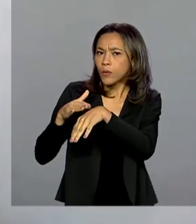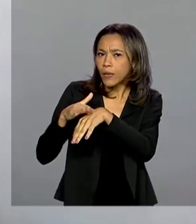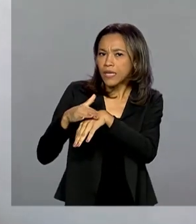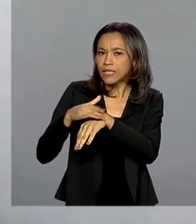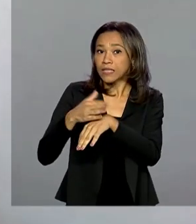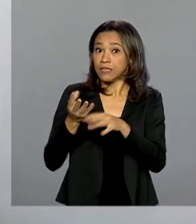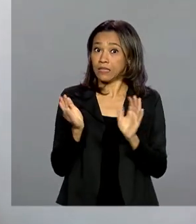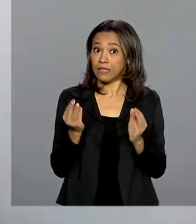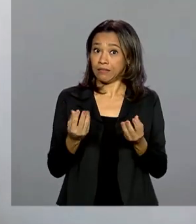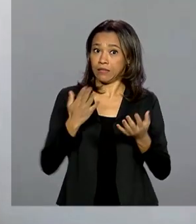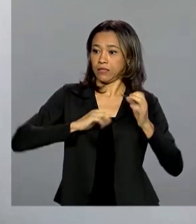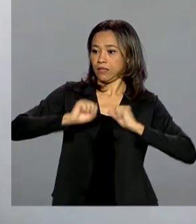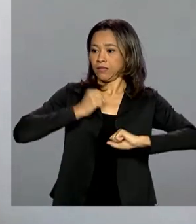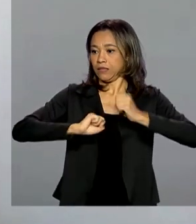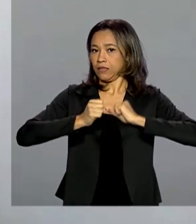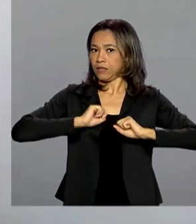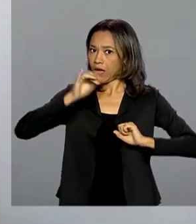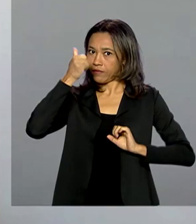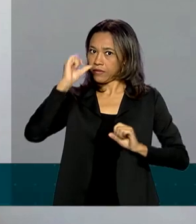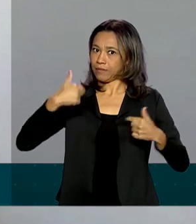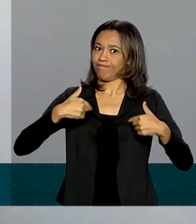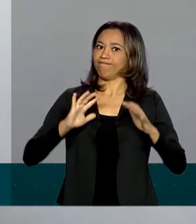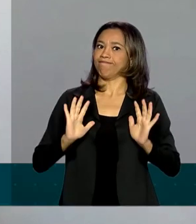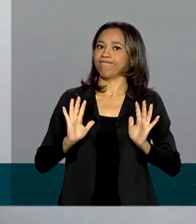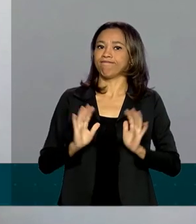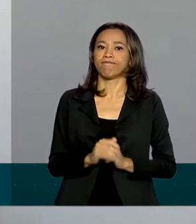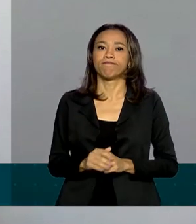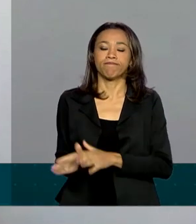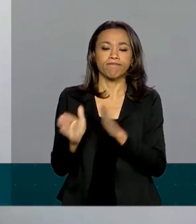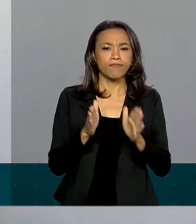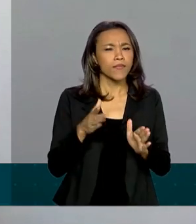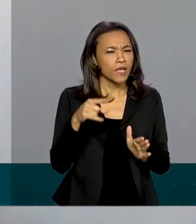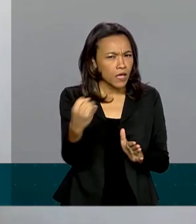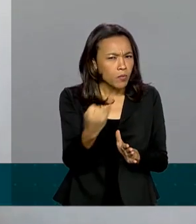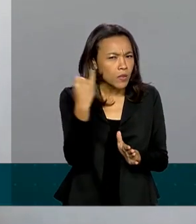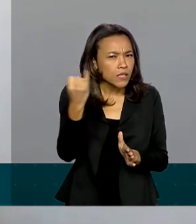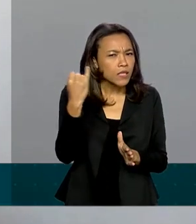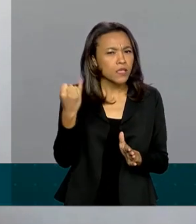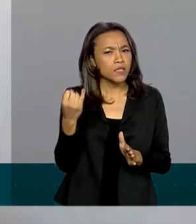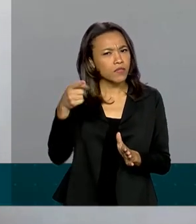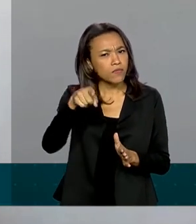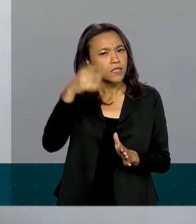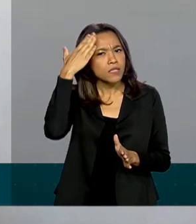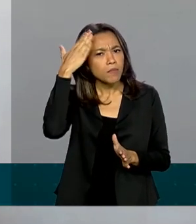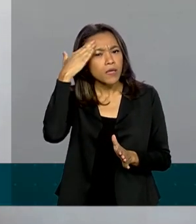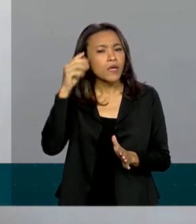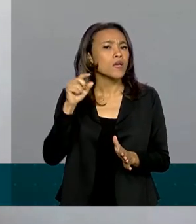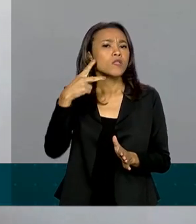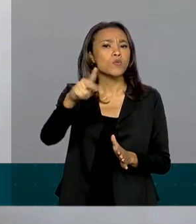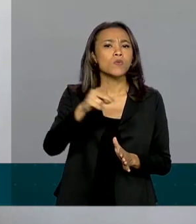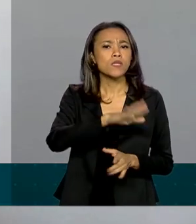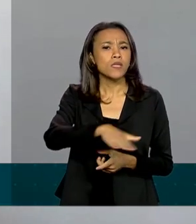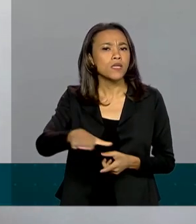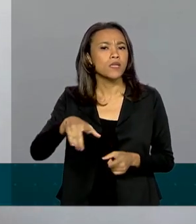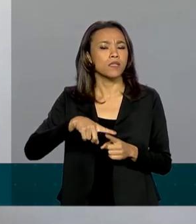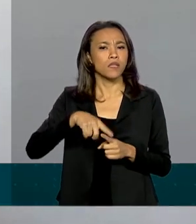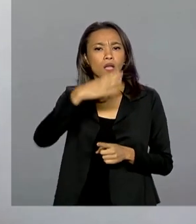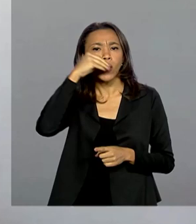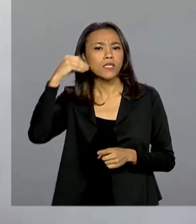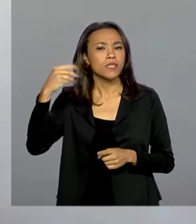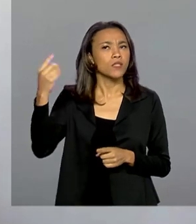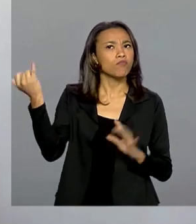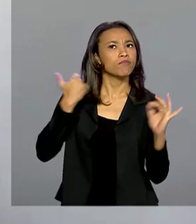gerar ansiedade. É muito importante você saber o que a sua criança ou adolescente tem escutado, tem